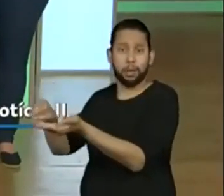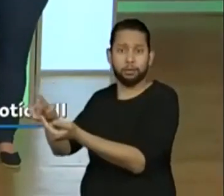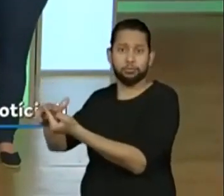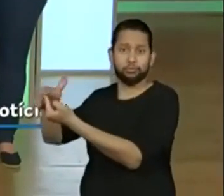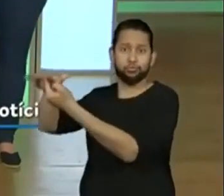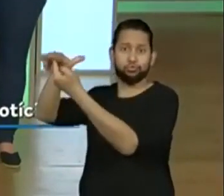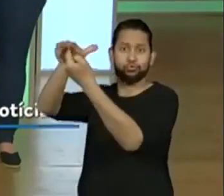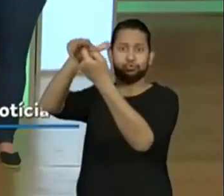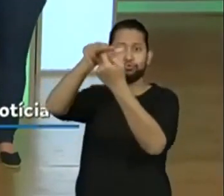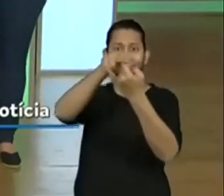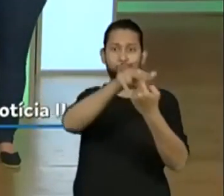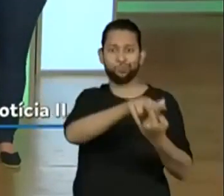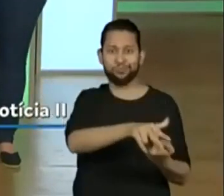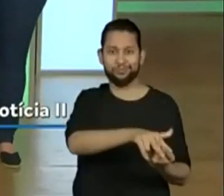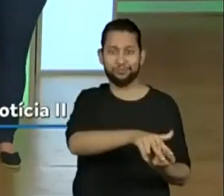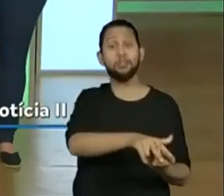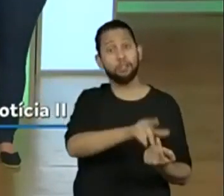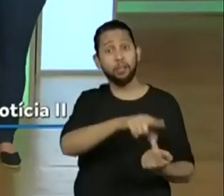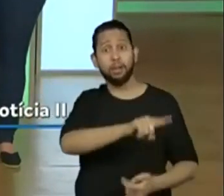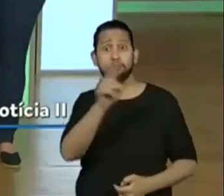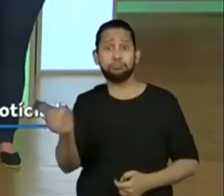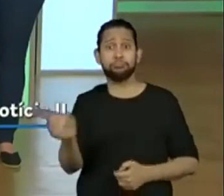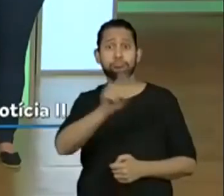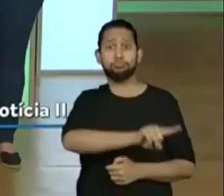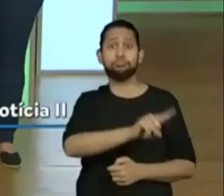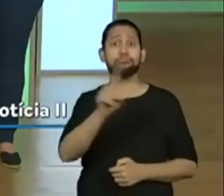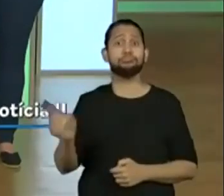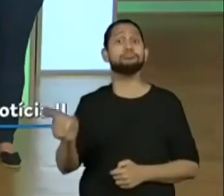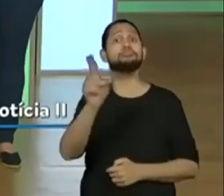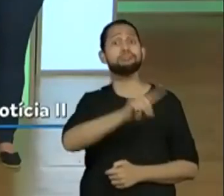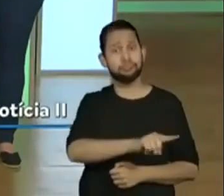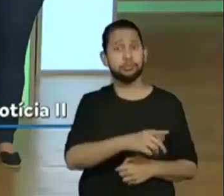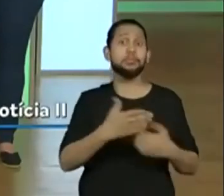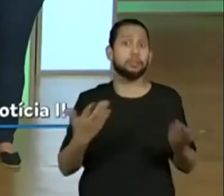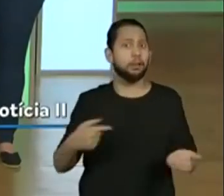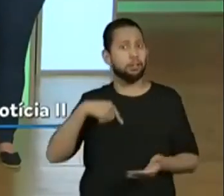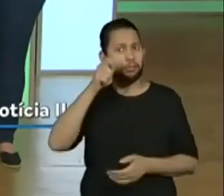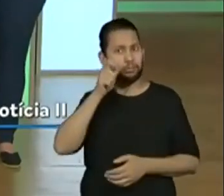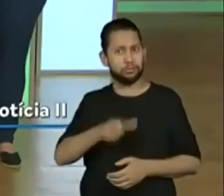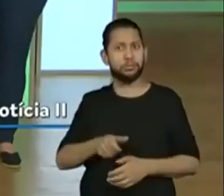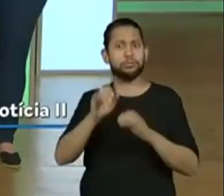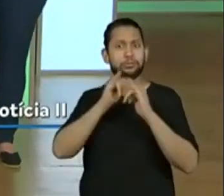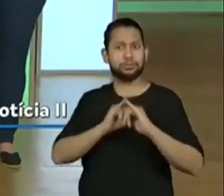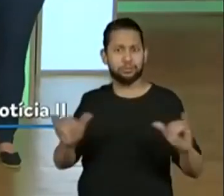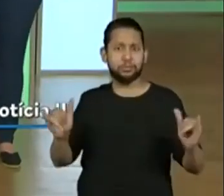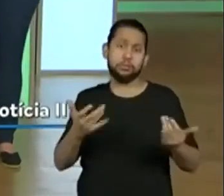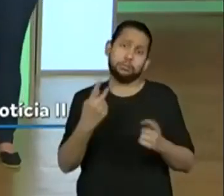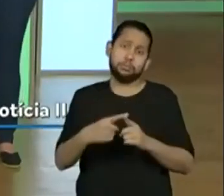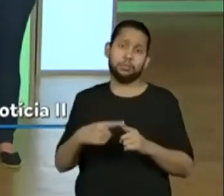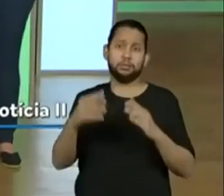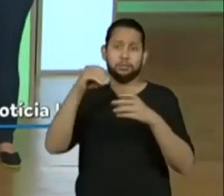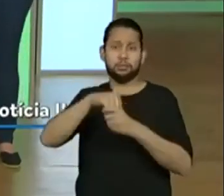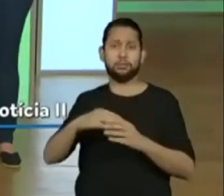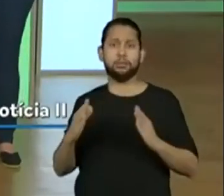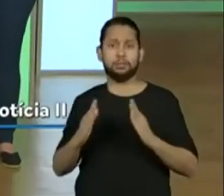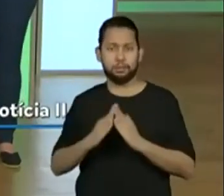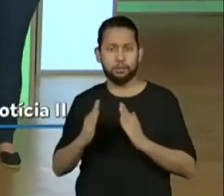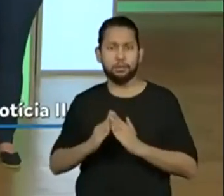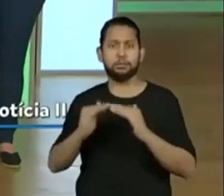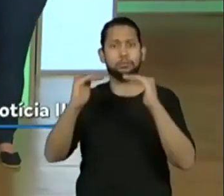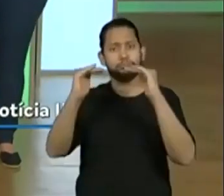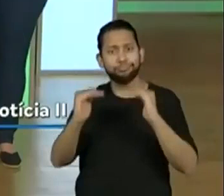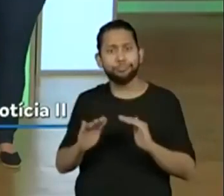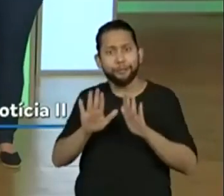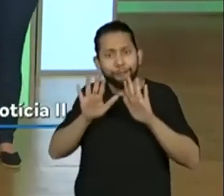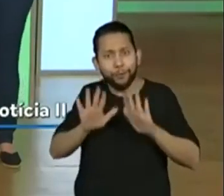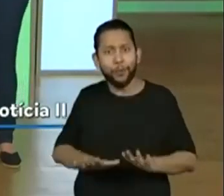distantes, não tinha biblioteca. Então, foi uma notícia muito interessante. todo mundo em casa, fechado, né? Quem